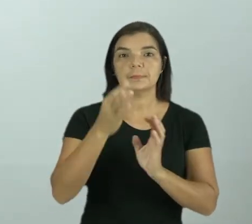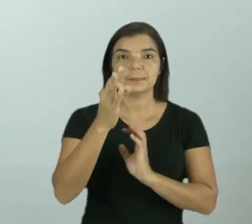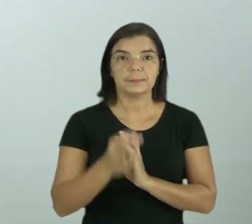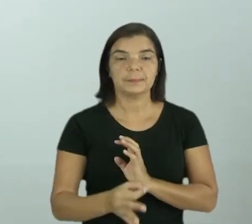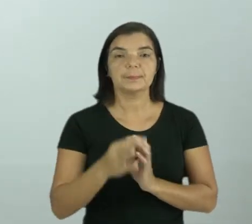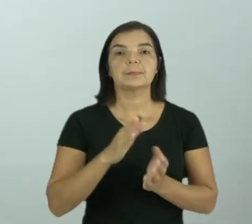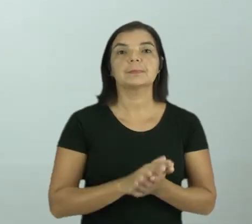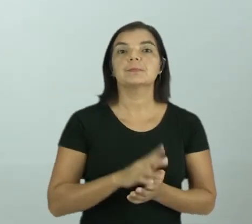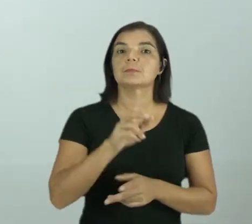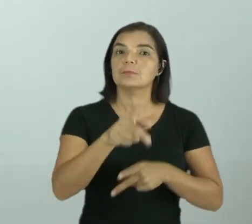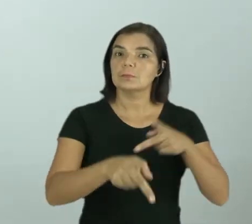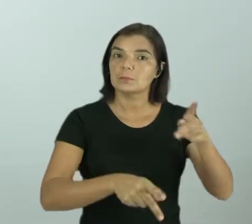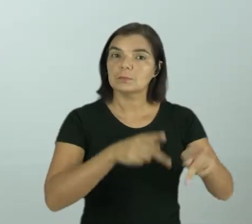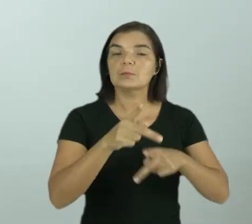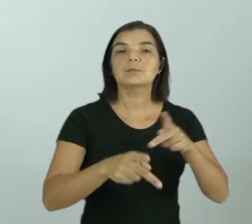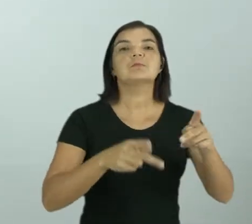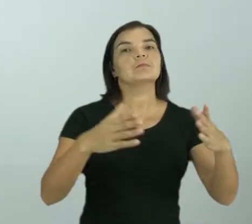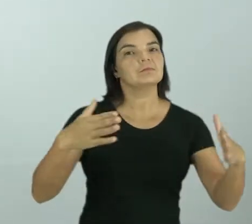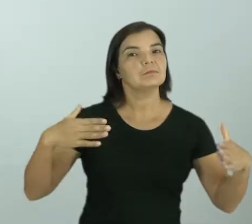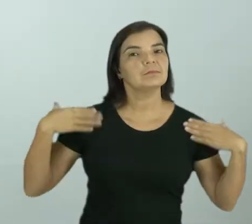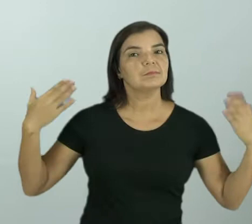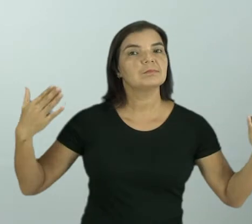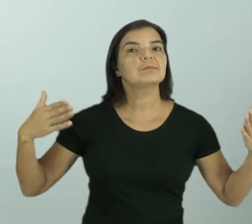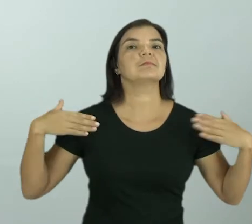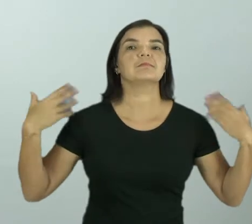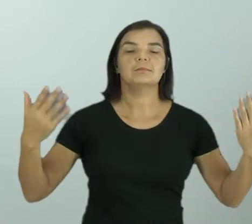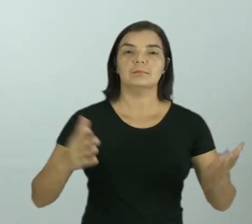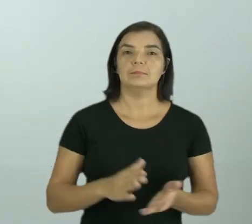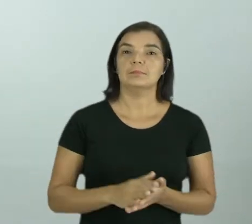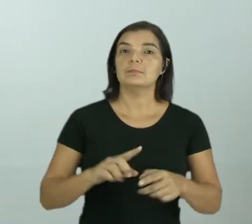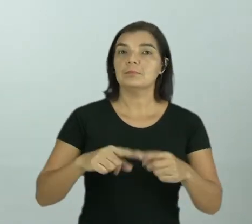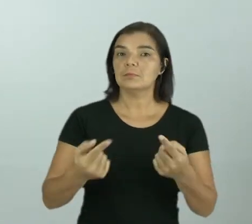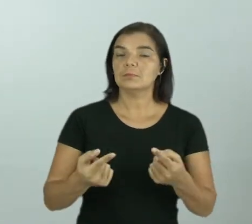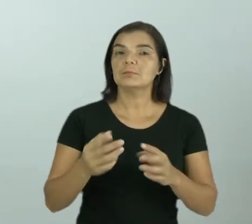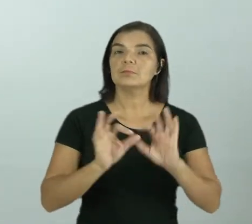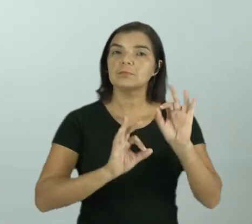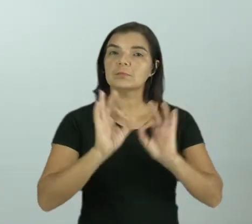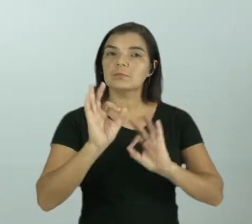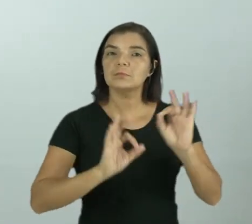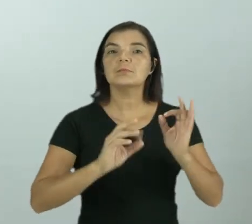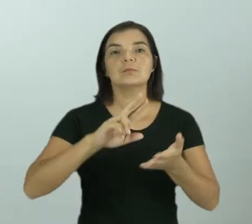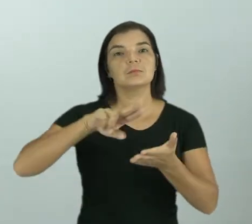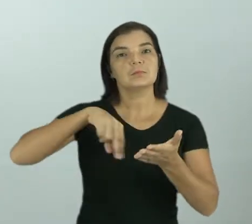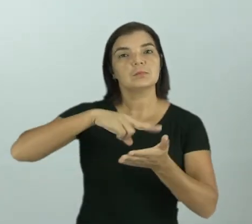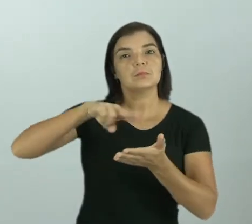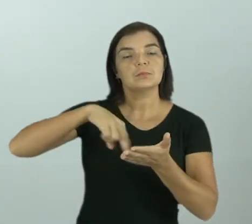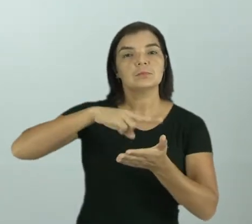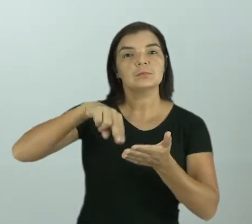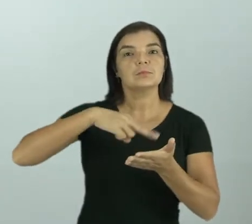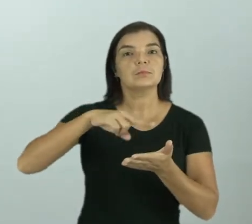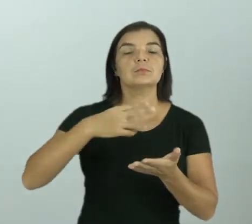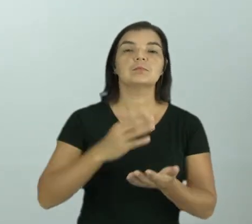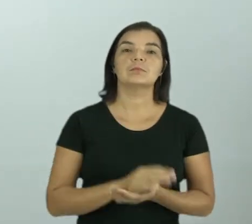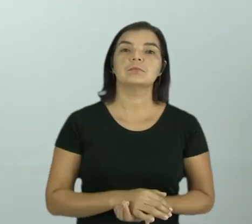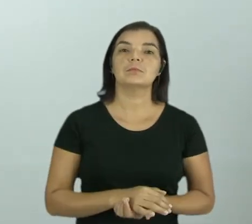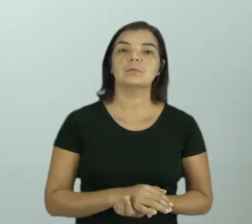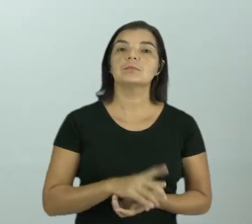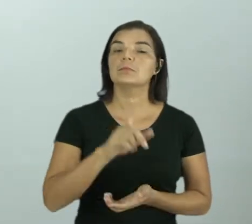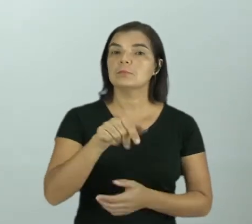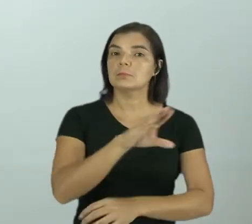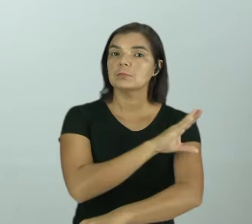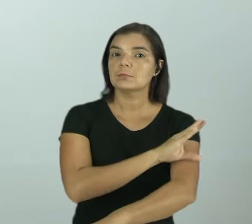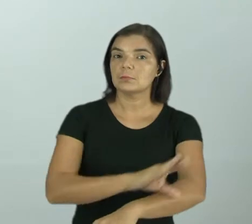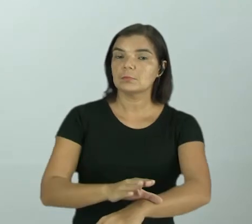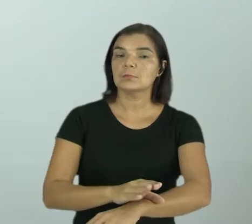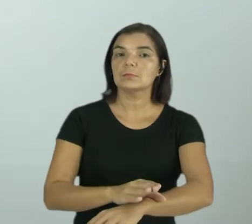certo? É um povo bem animado, não é mesmo? E eles fazem essa dança, esse tipo de dança, é uma